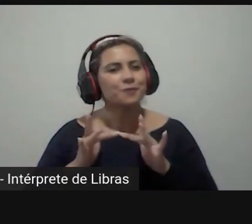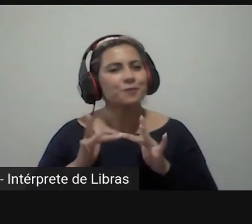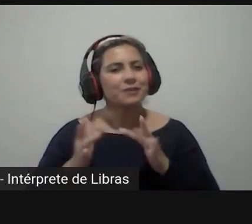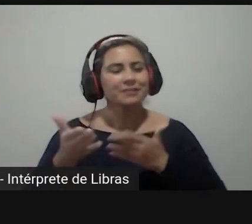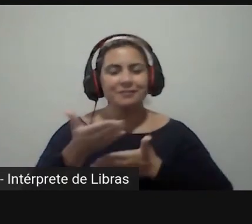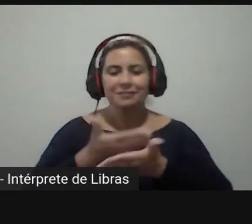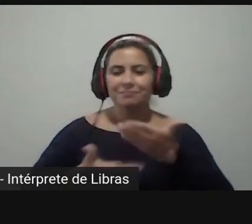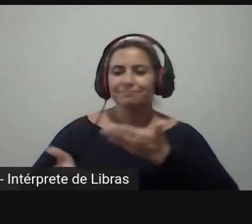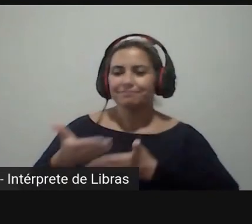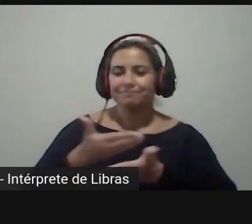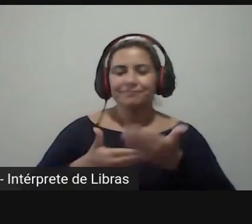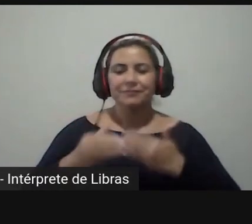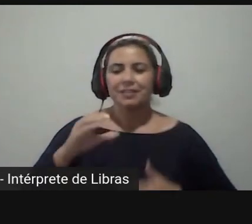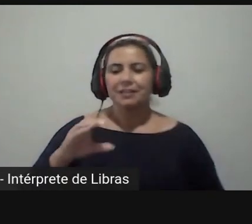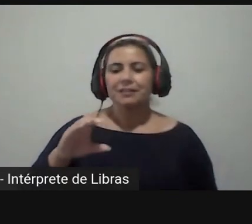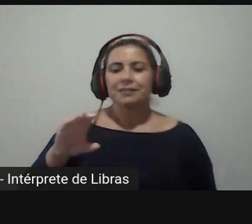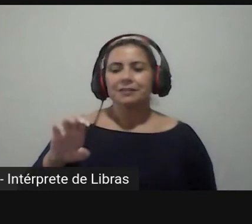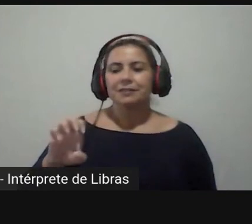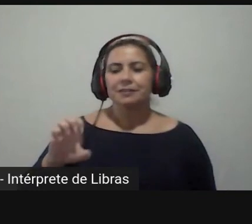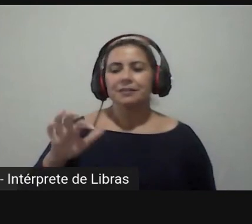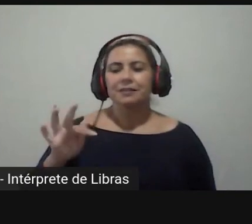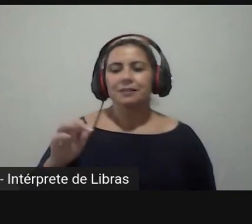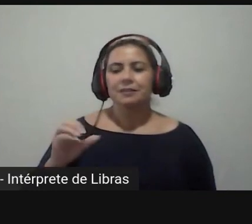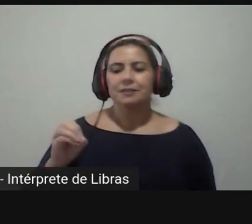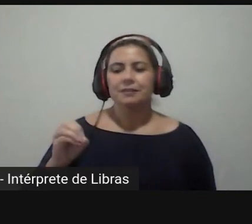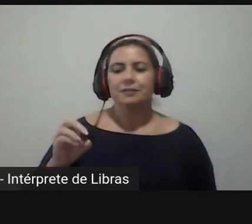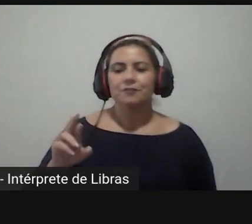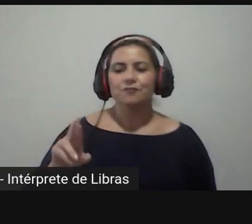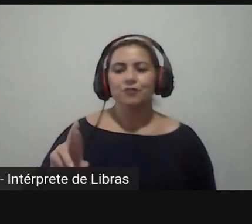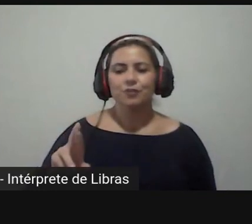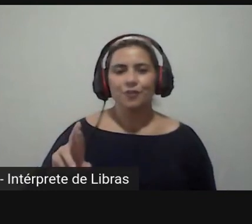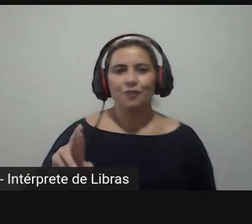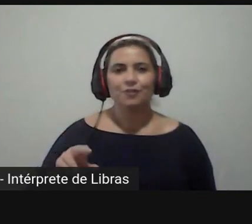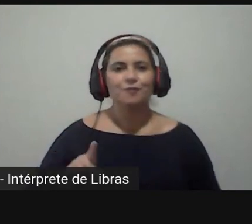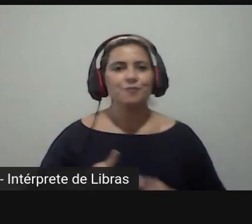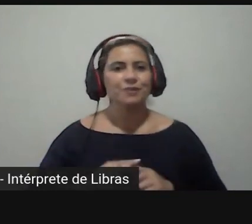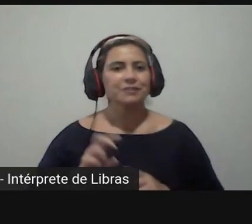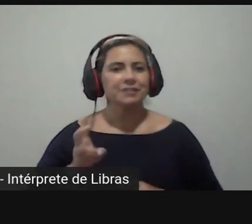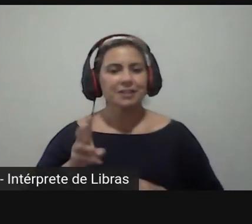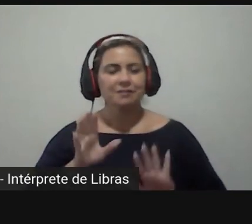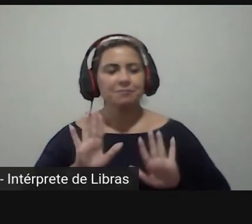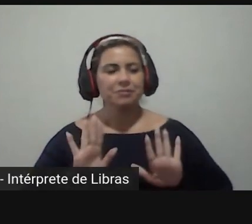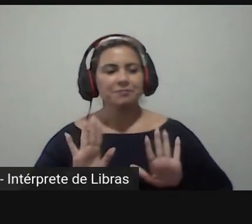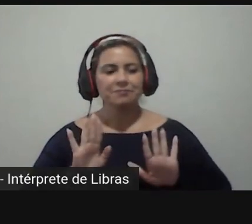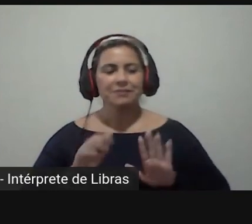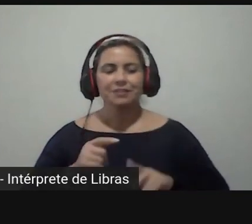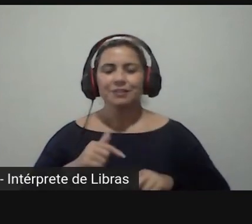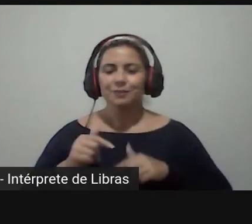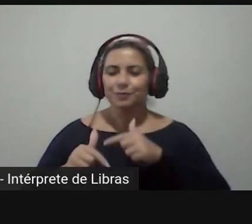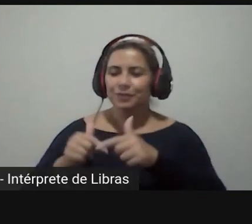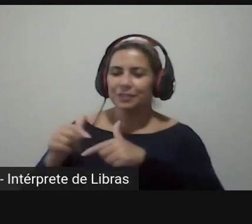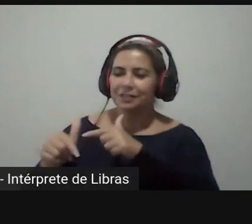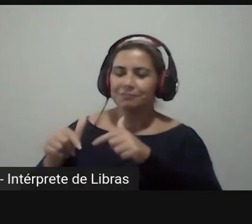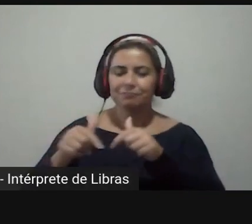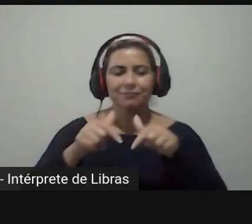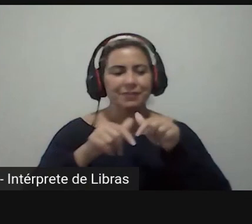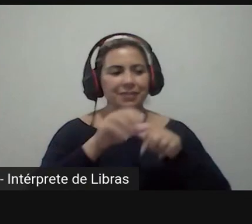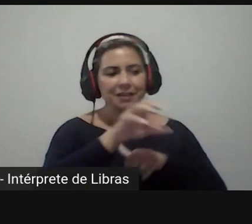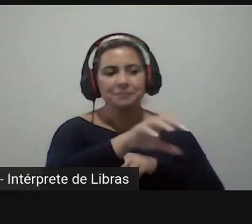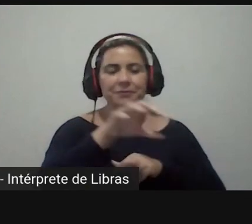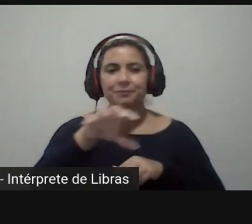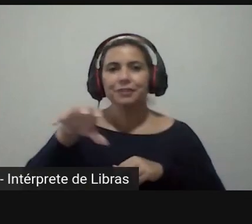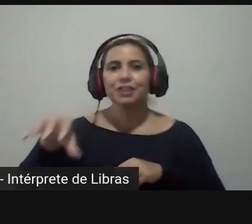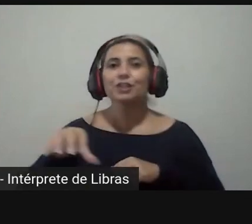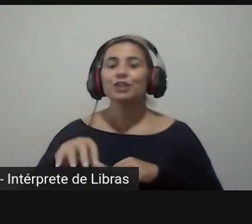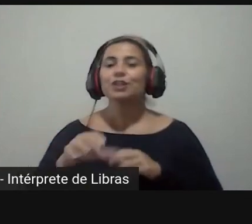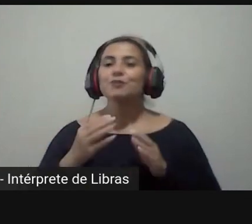eu sempre mantive uma certa uma certa descrição por atuar em outras unidades outros centros universitários